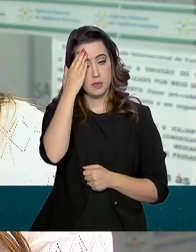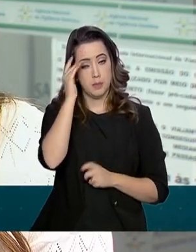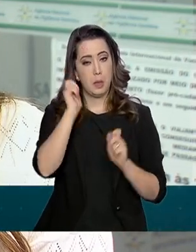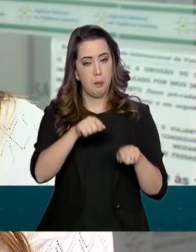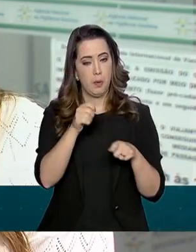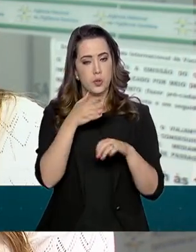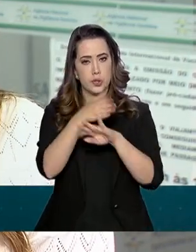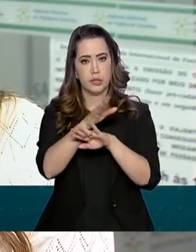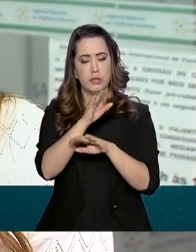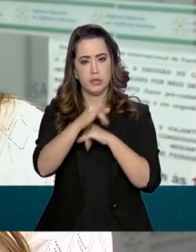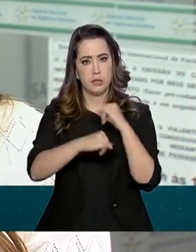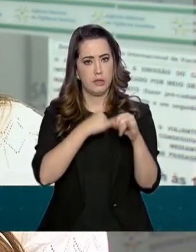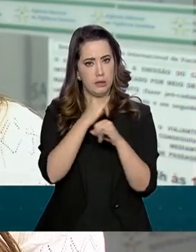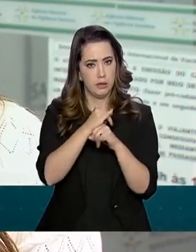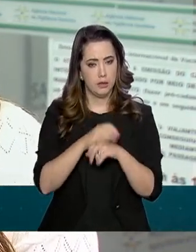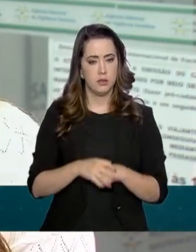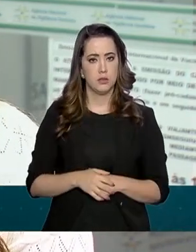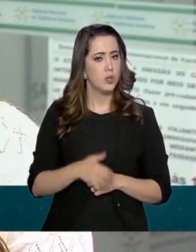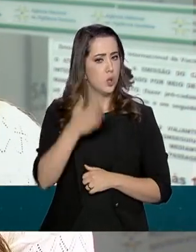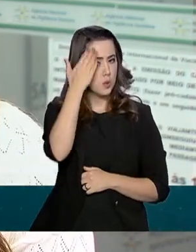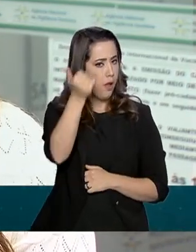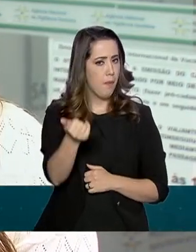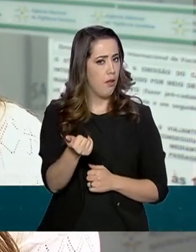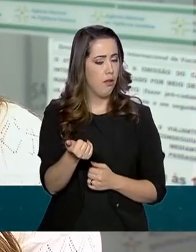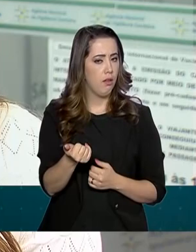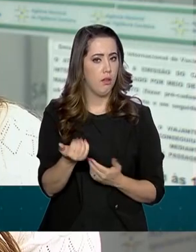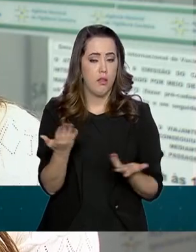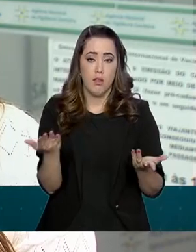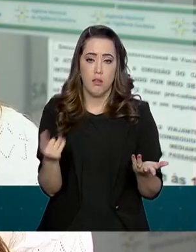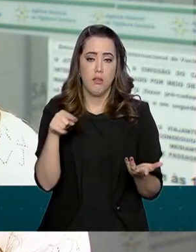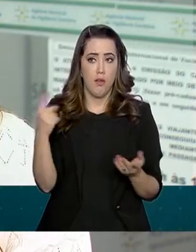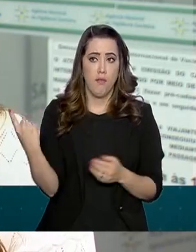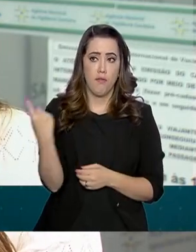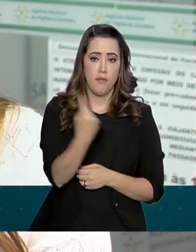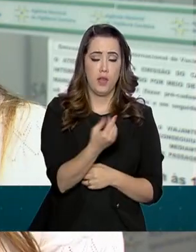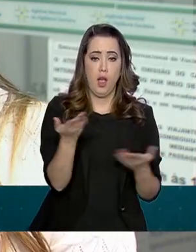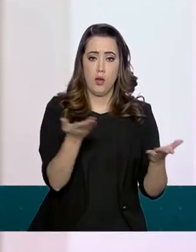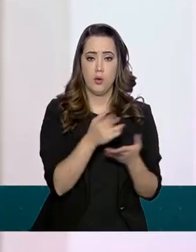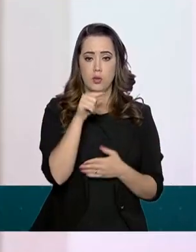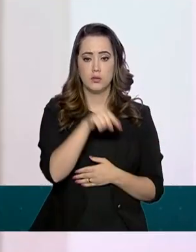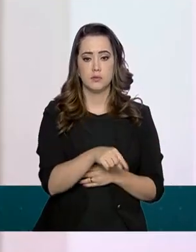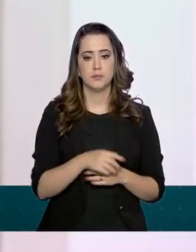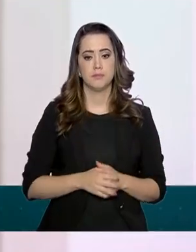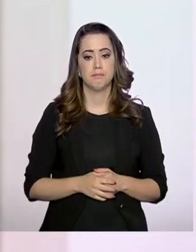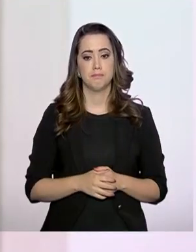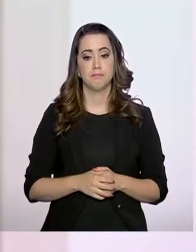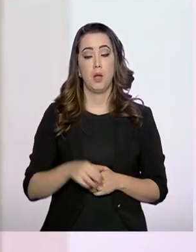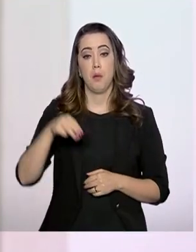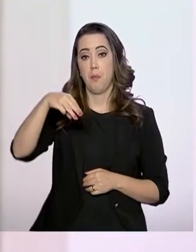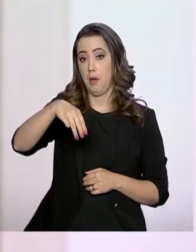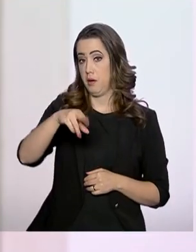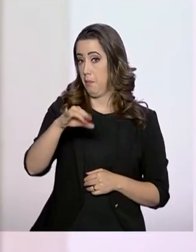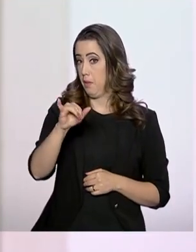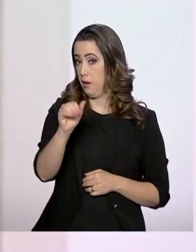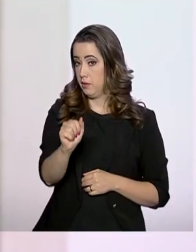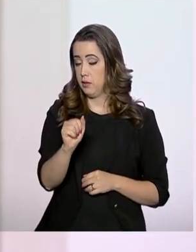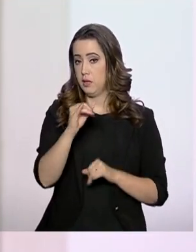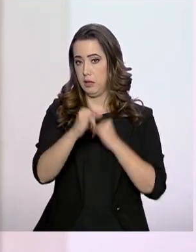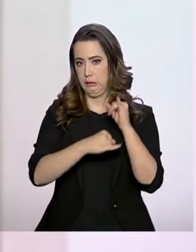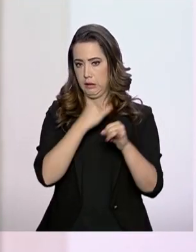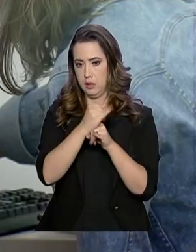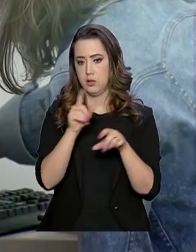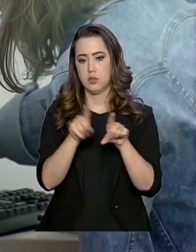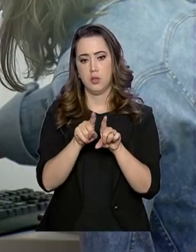de forma digital sem sair de casa? Não, eu não sabia, eu não sabia tanto o que eu vim fazer agora aqui. Para Maria, a certificação digital